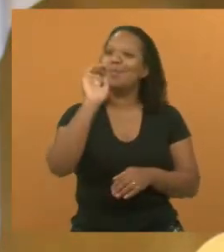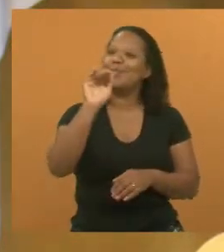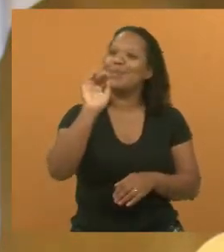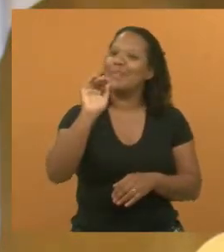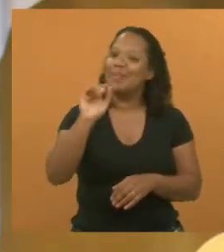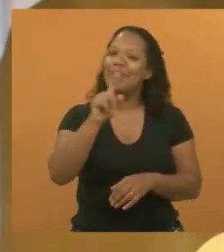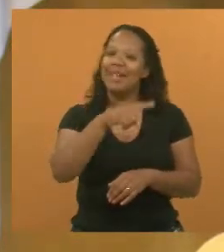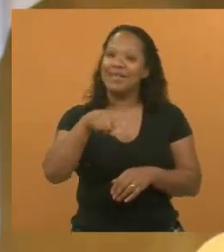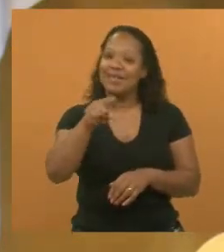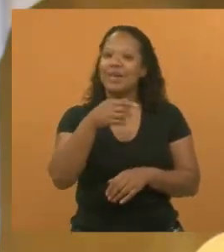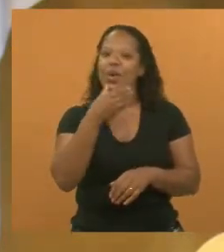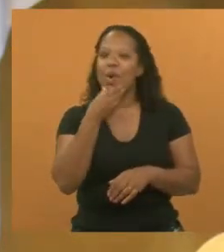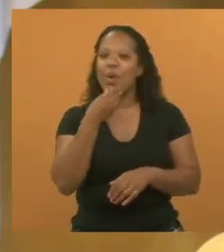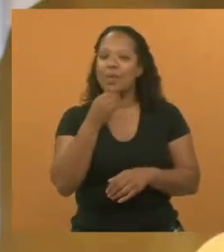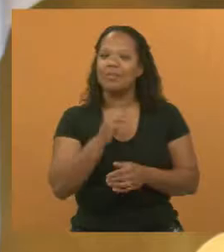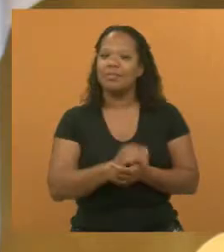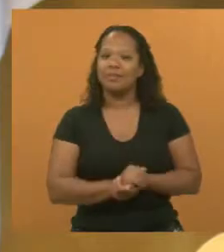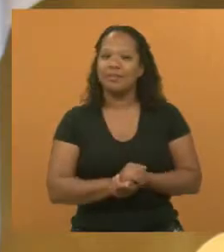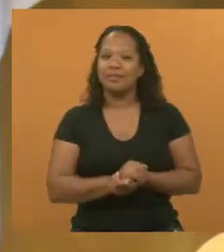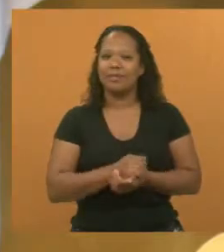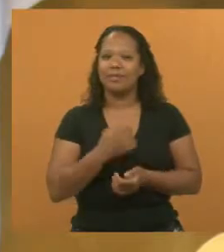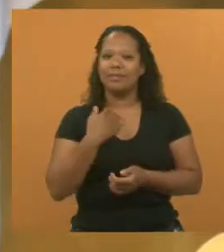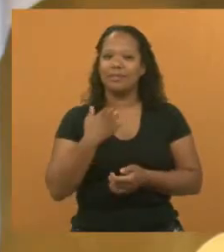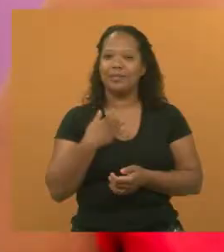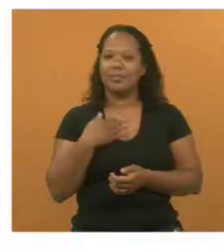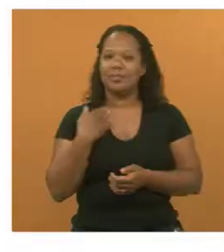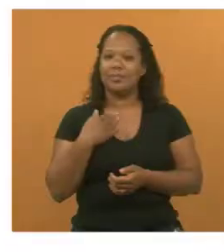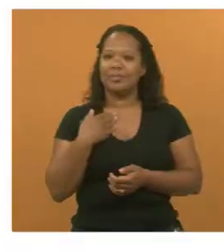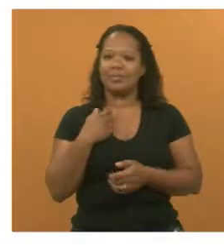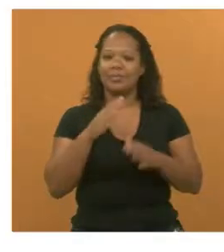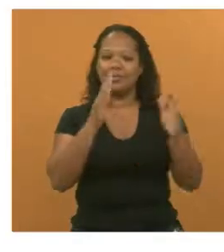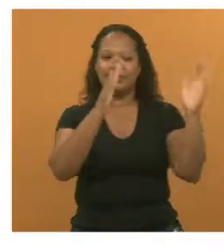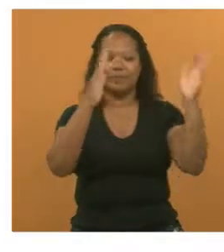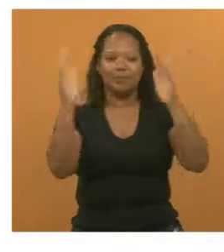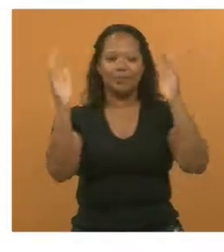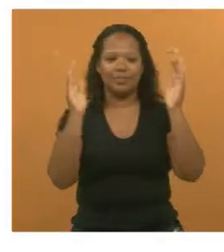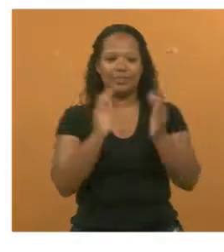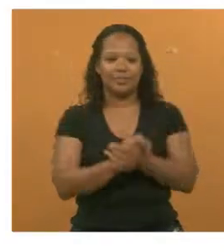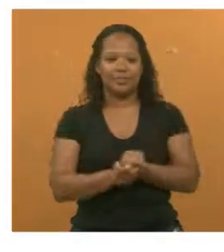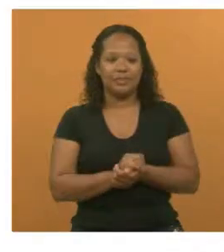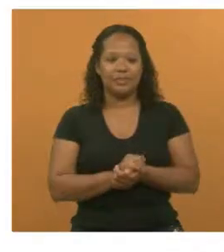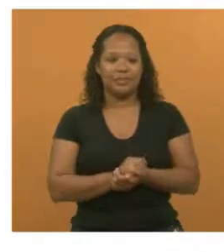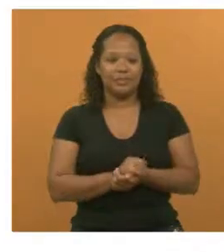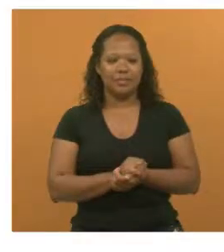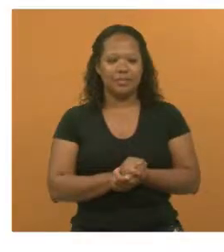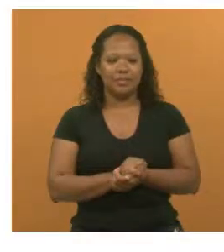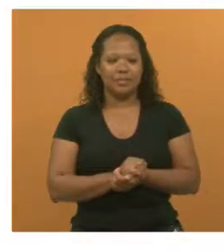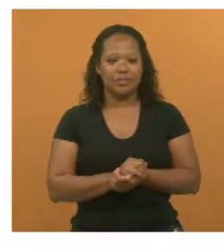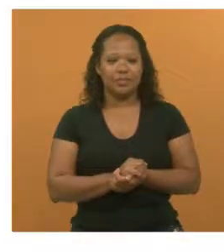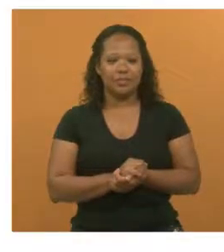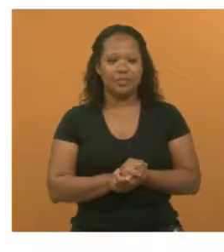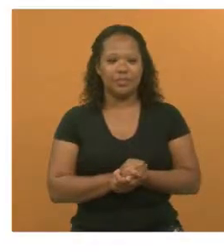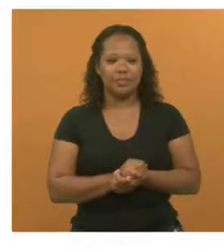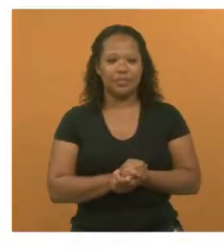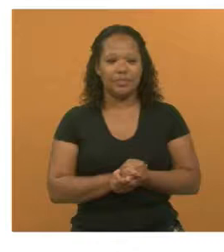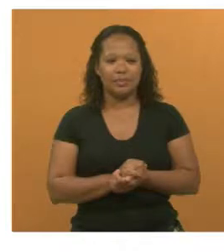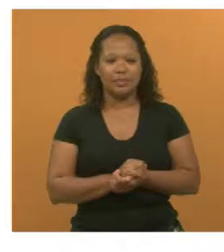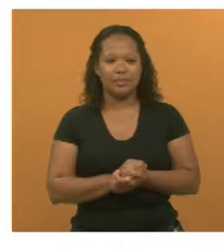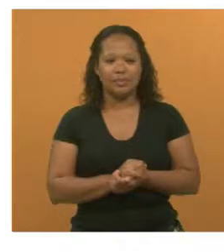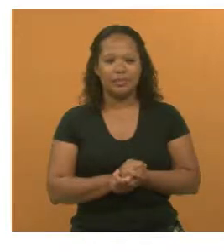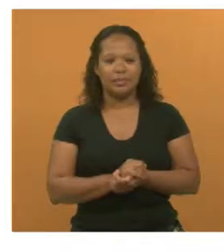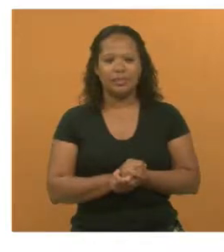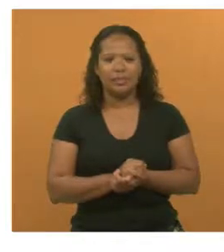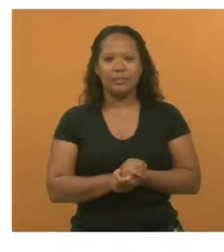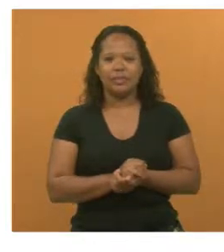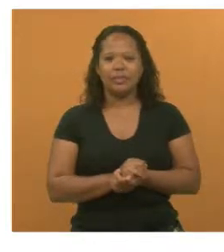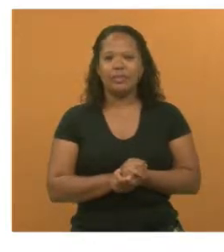chamamento a vocês. Por favor, slide, por favor. Sim, primeiro reinterar o nosso